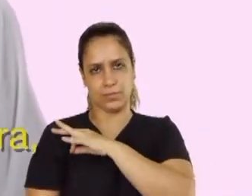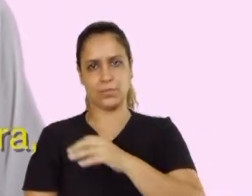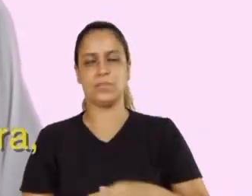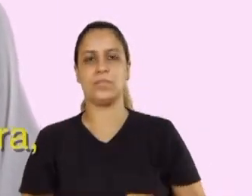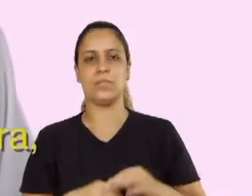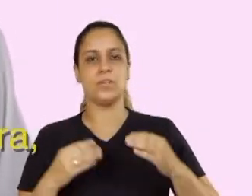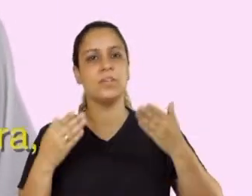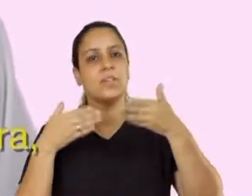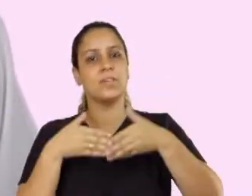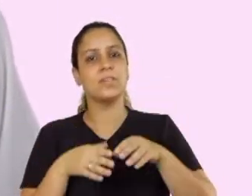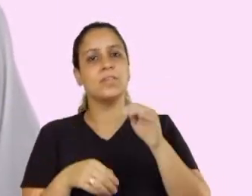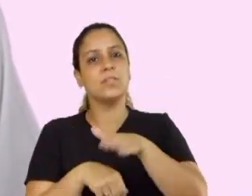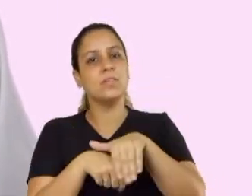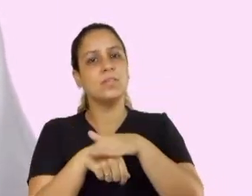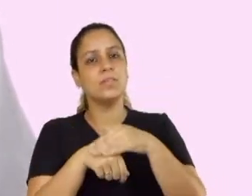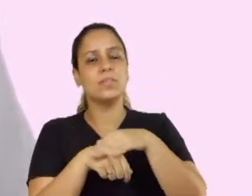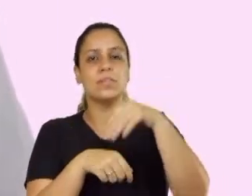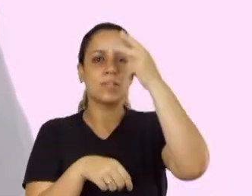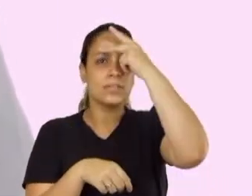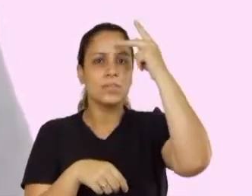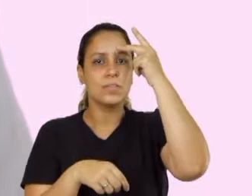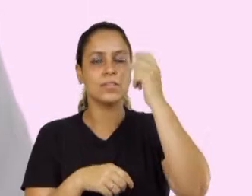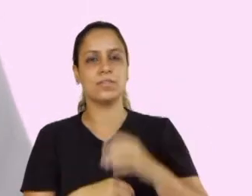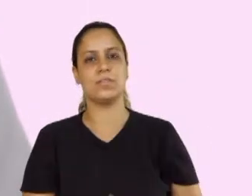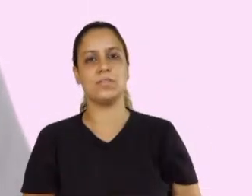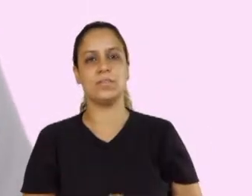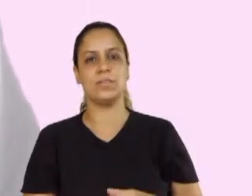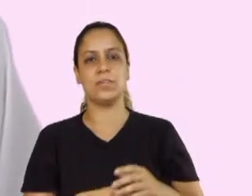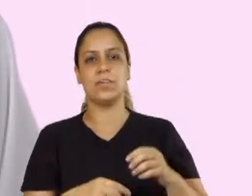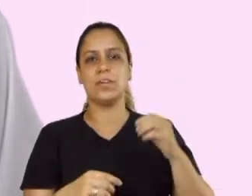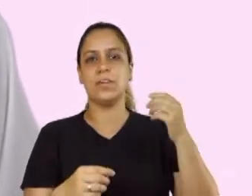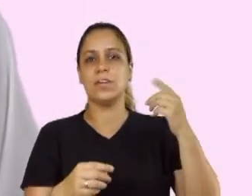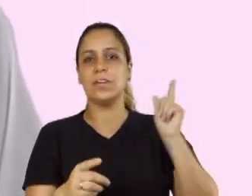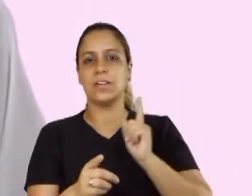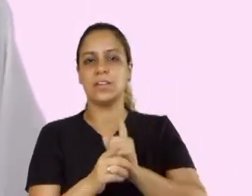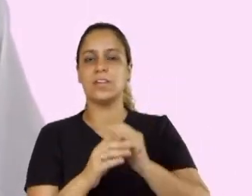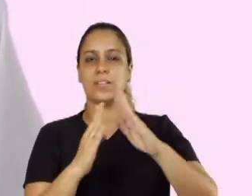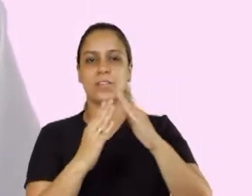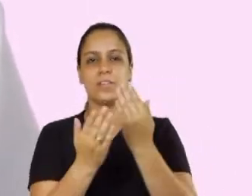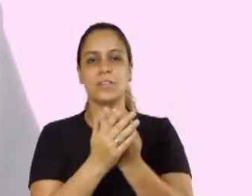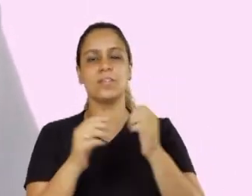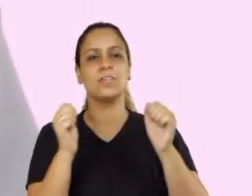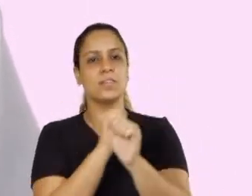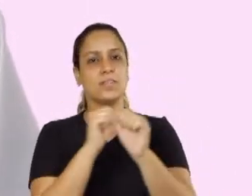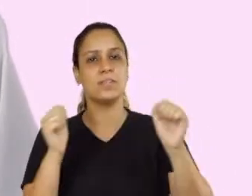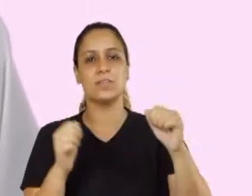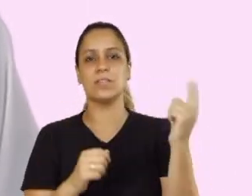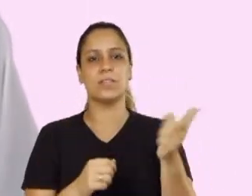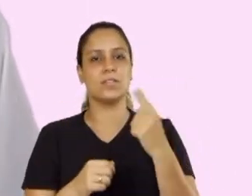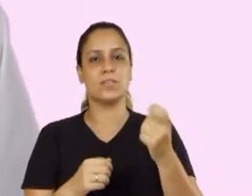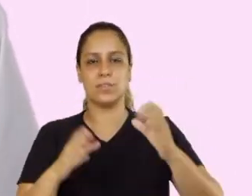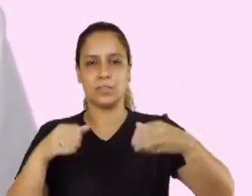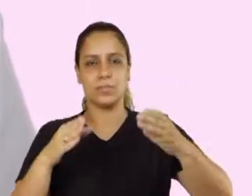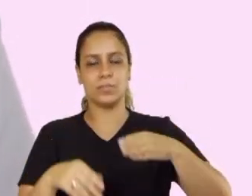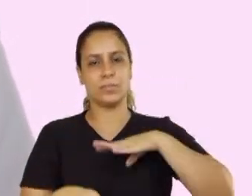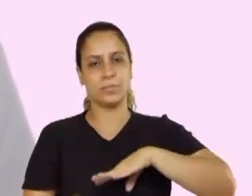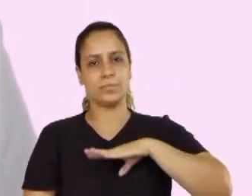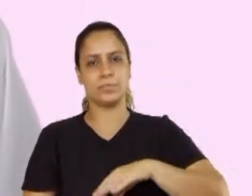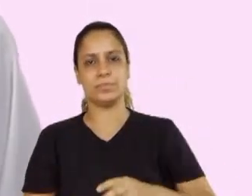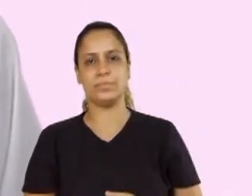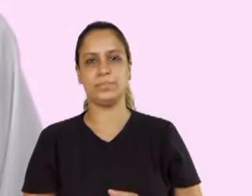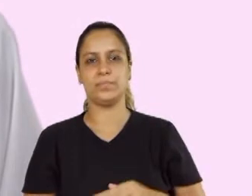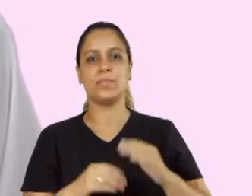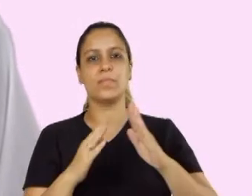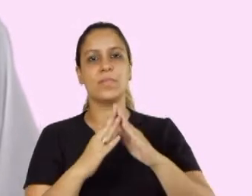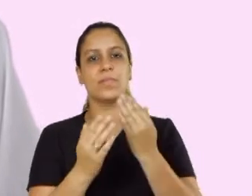nossa gestão na prefeitura nasceu conversando com as pessoas. Levar as escolinhas de esportes para todos